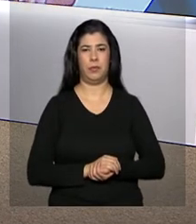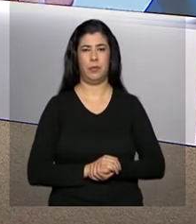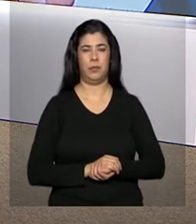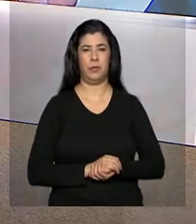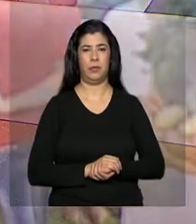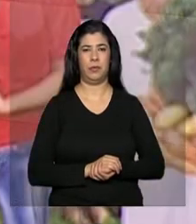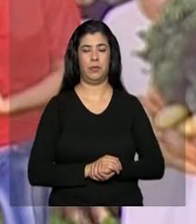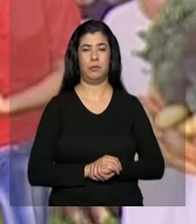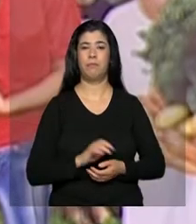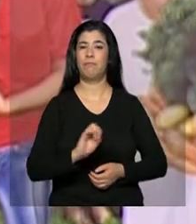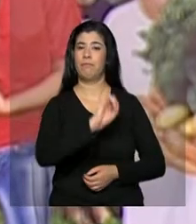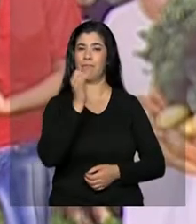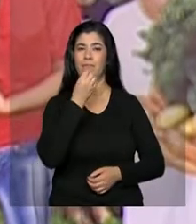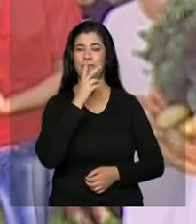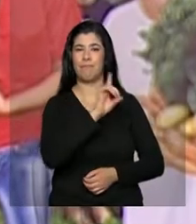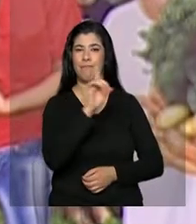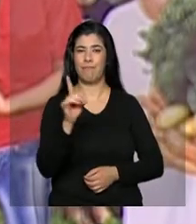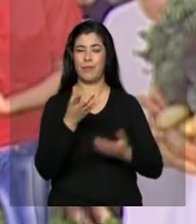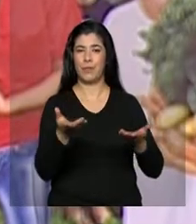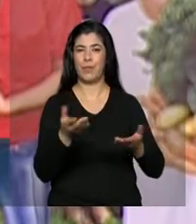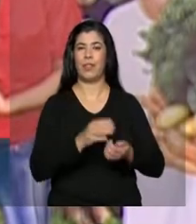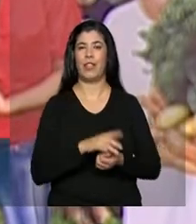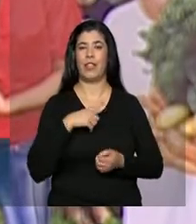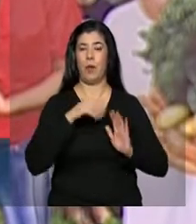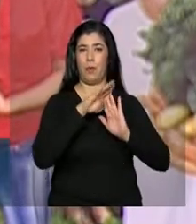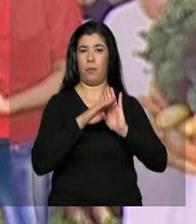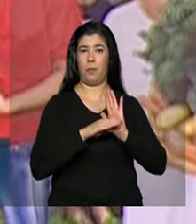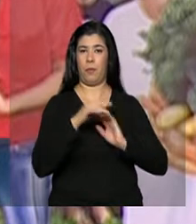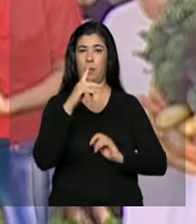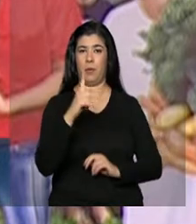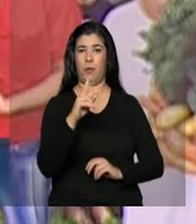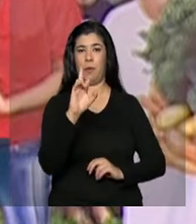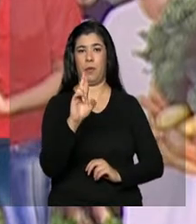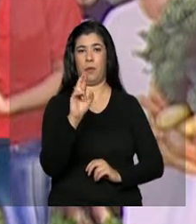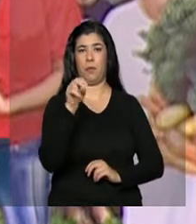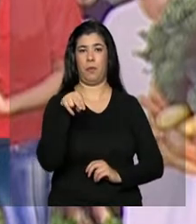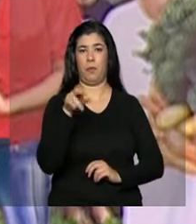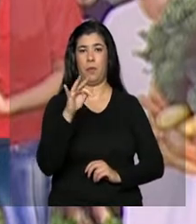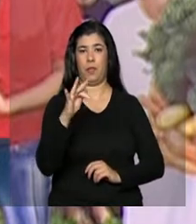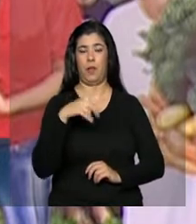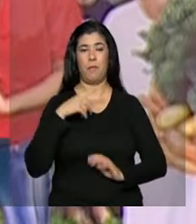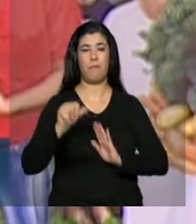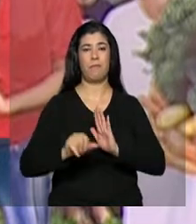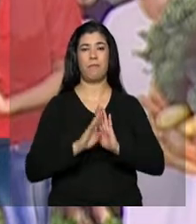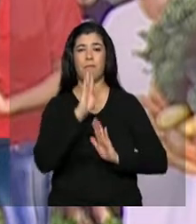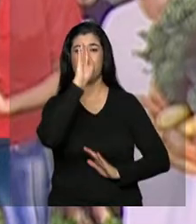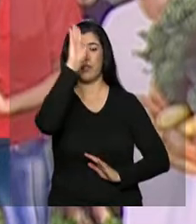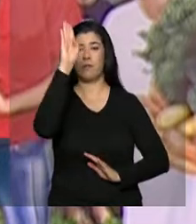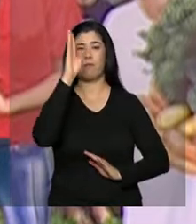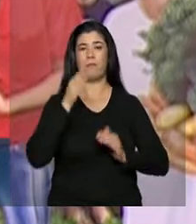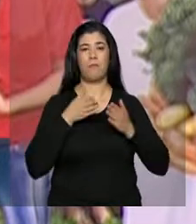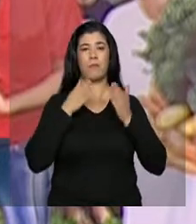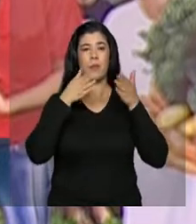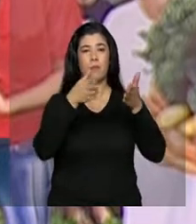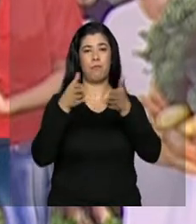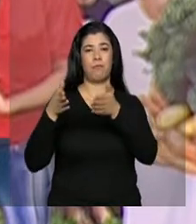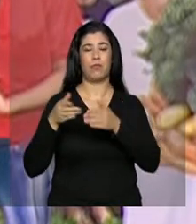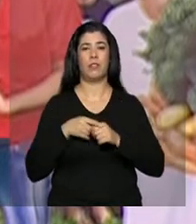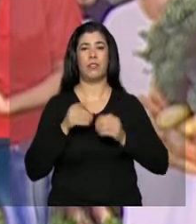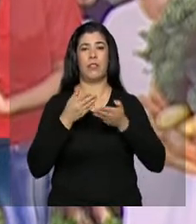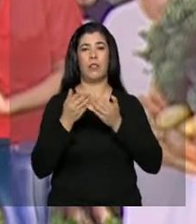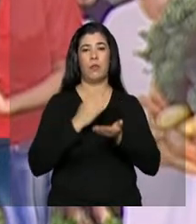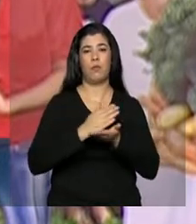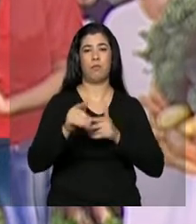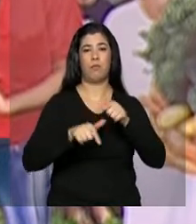Olá, bom dia, Daniele. Olha, o PRONAF é considerado a principal porta de acesso do agricultor familiar ao crédito